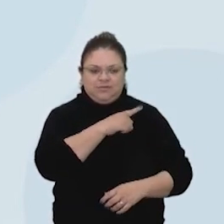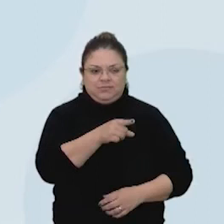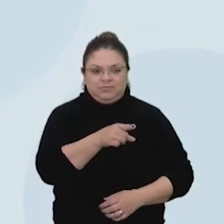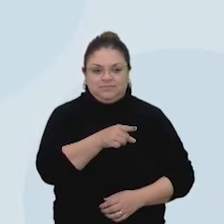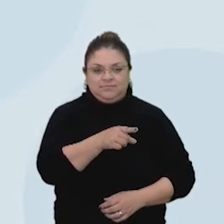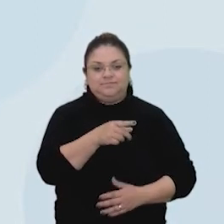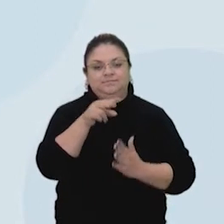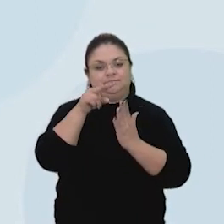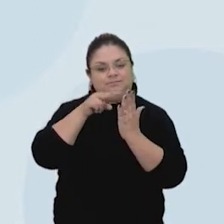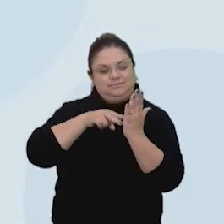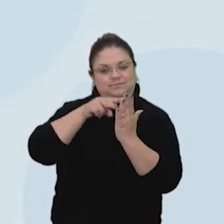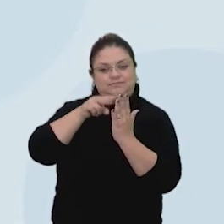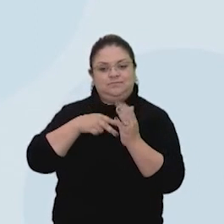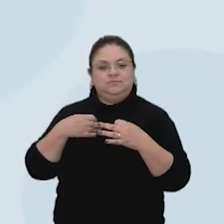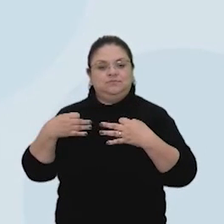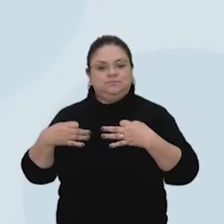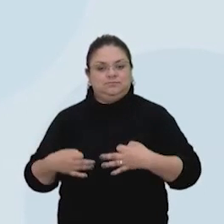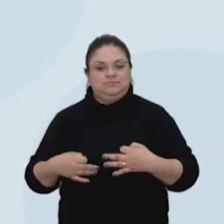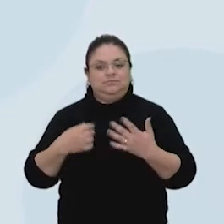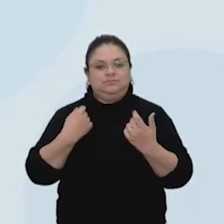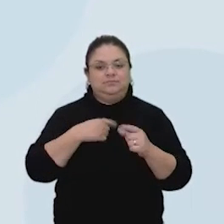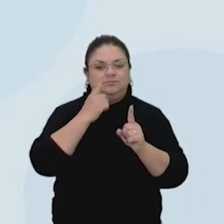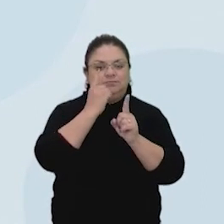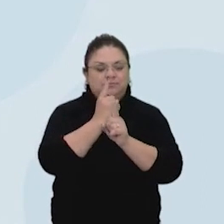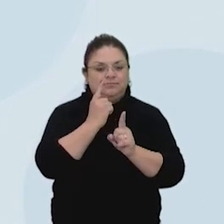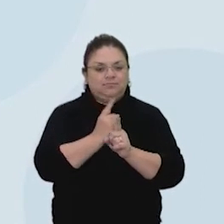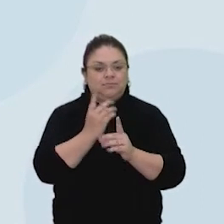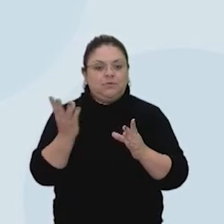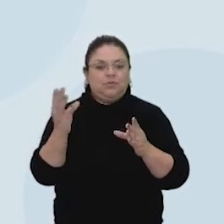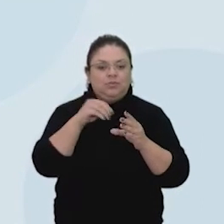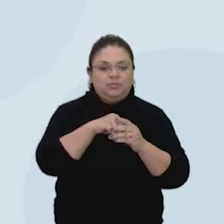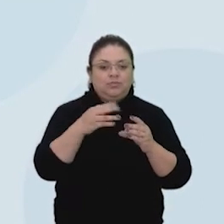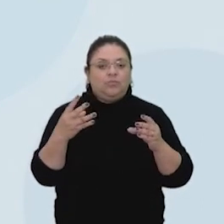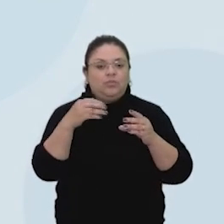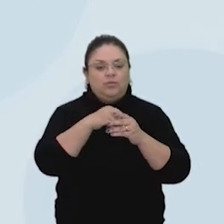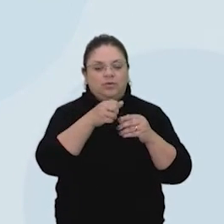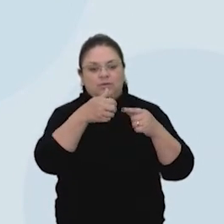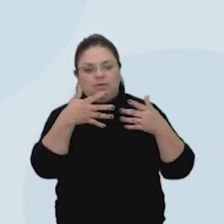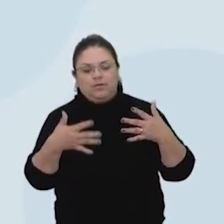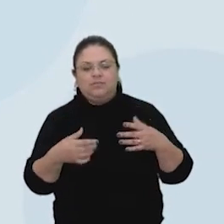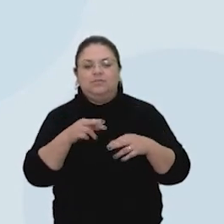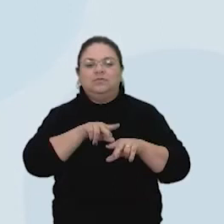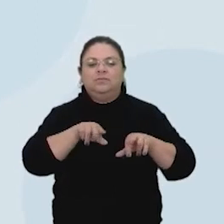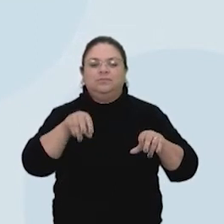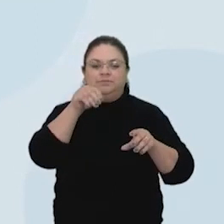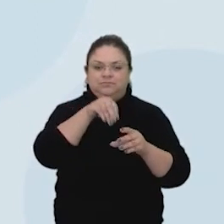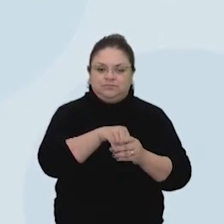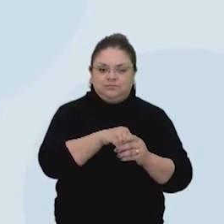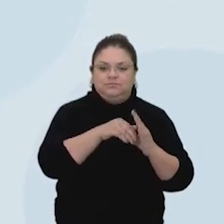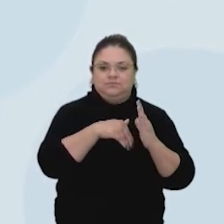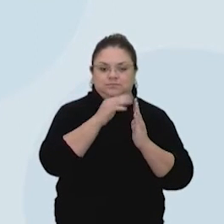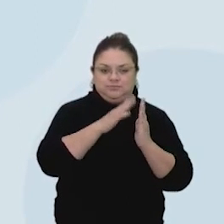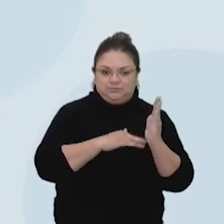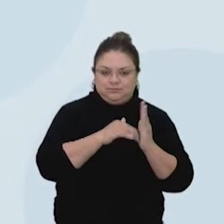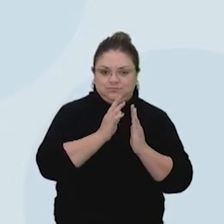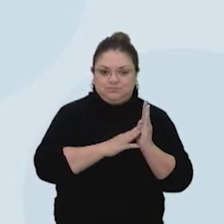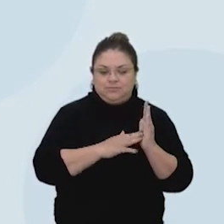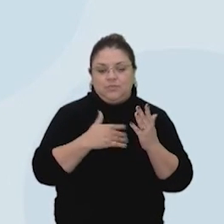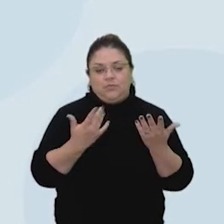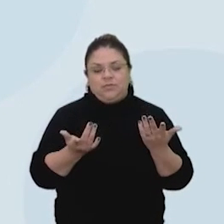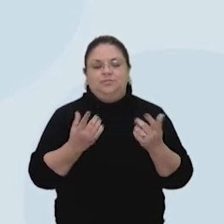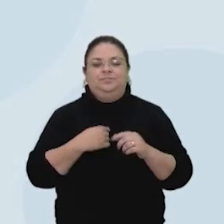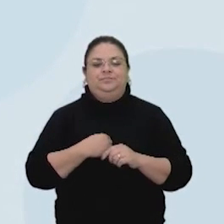na leitura formal, devemos observar os elementos que compõem a forma, a obra de arte, ou seja,